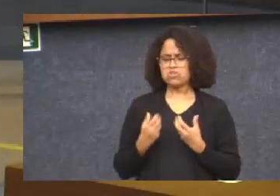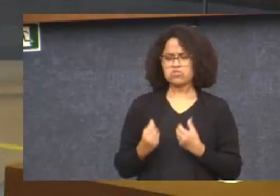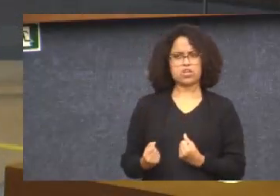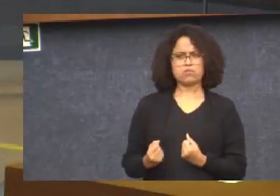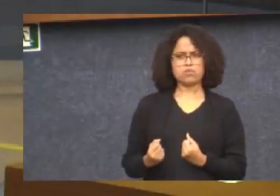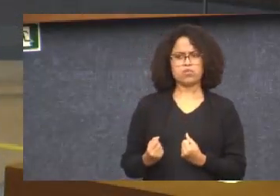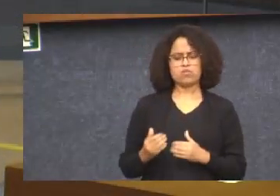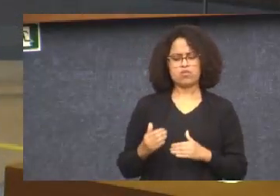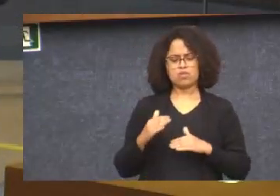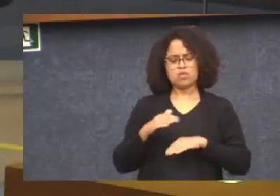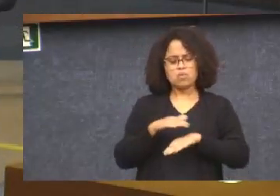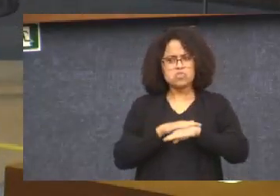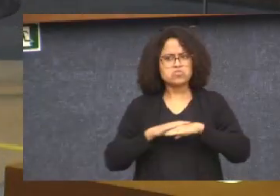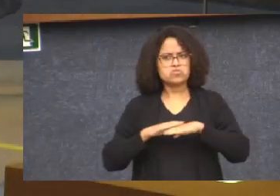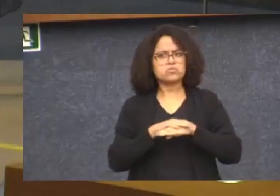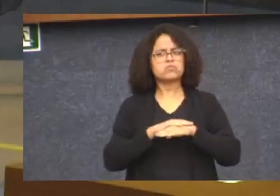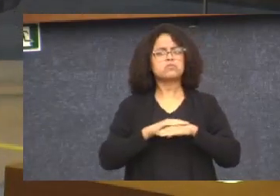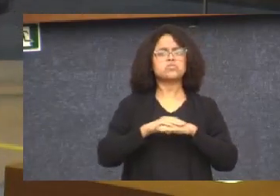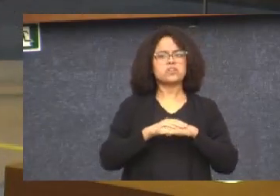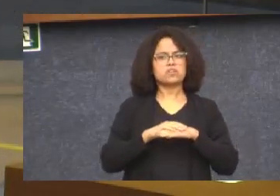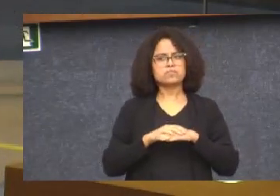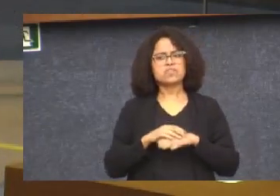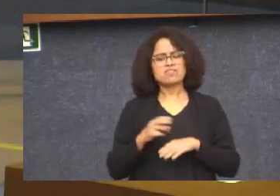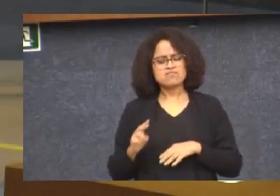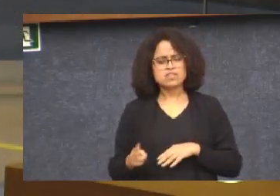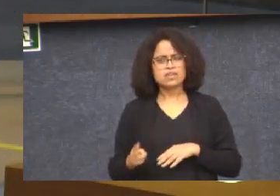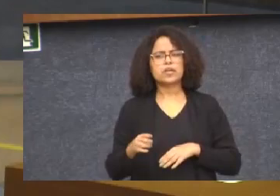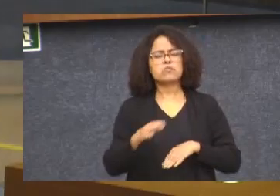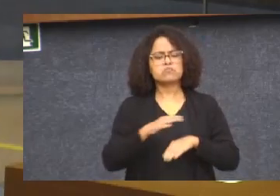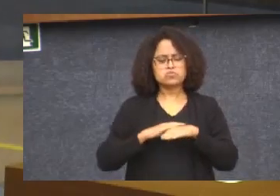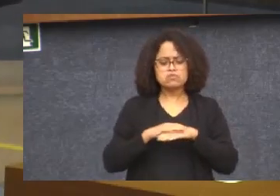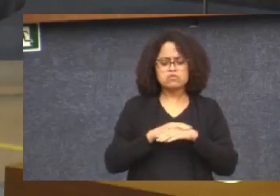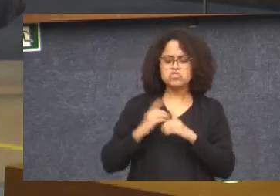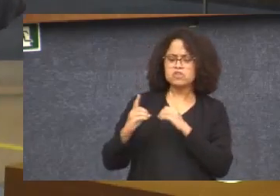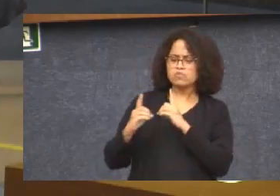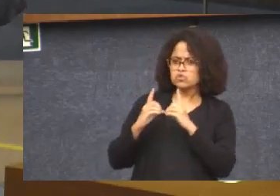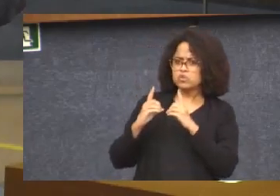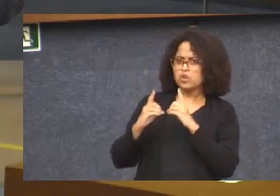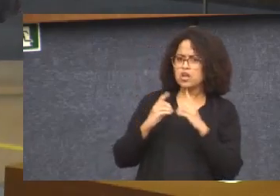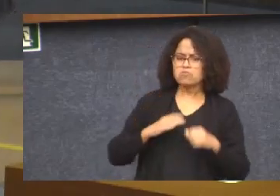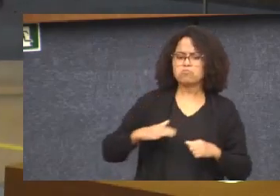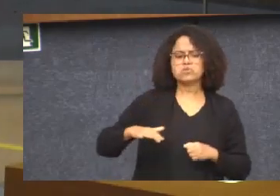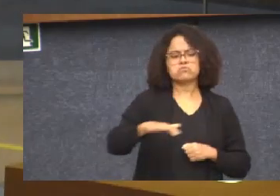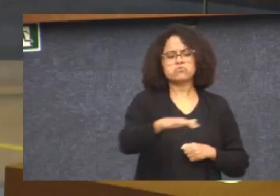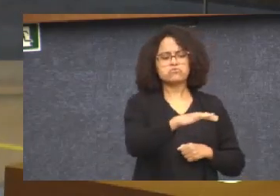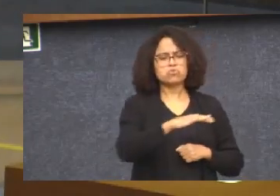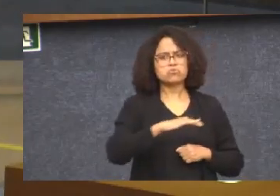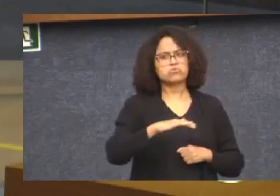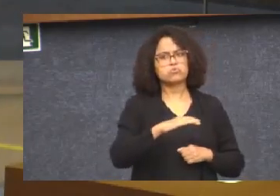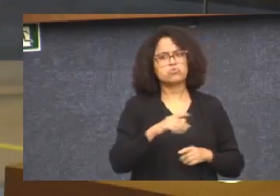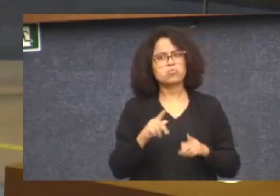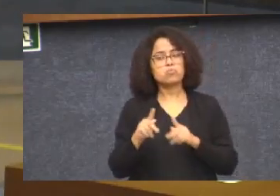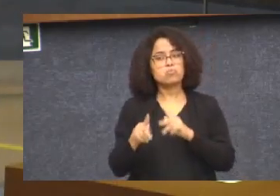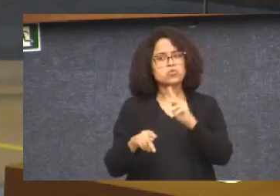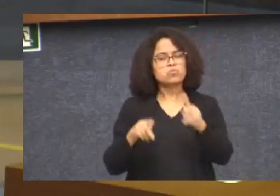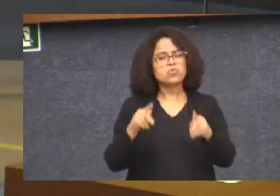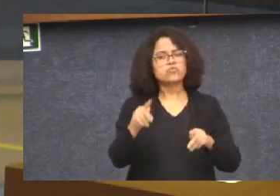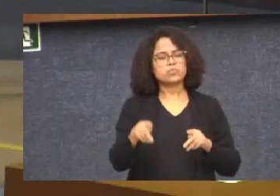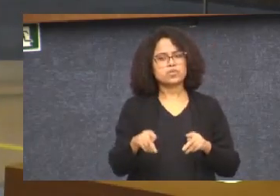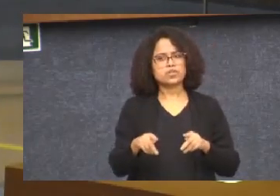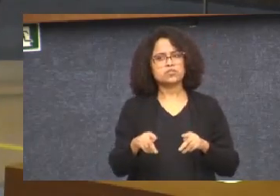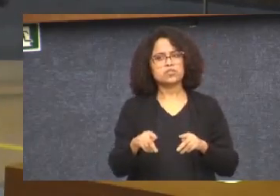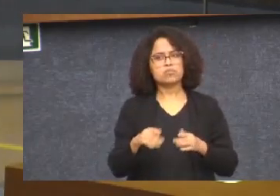Nós discutimos esse projeto com o vereador Braulio, pessoas dos movimentos discutiram com o vereador Braulio. Então, para